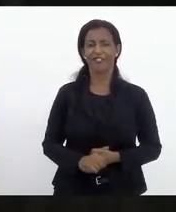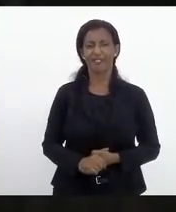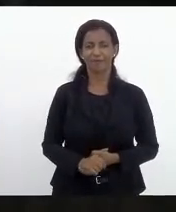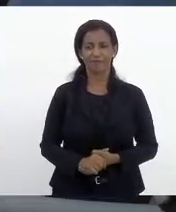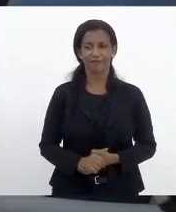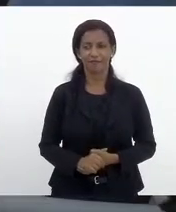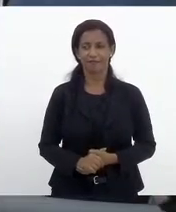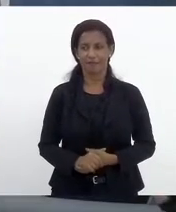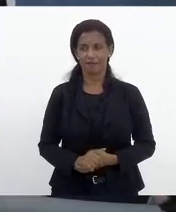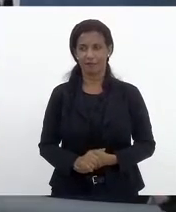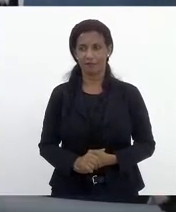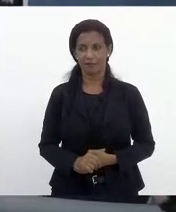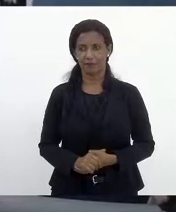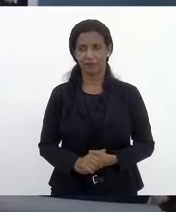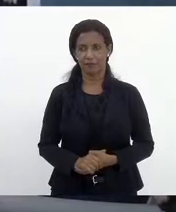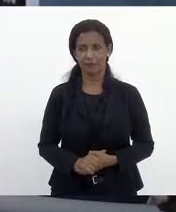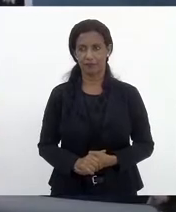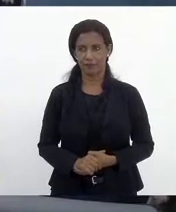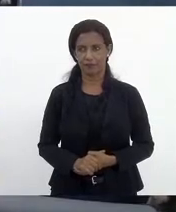Presidente... Houve?